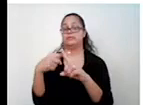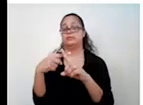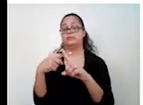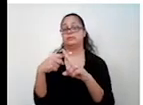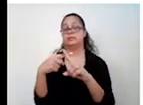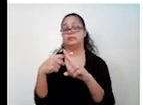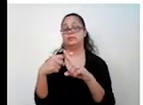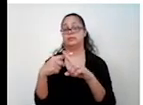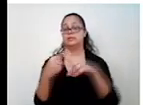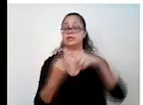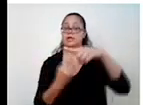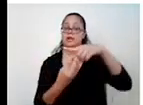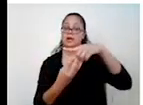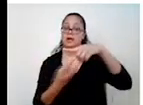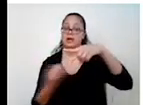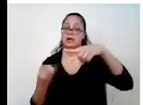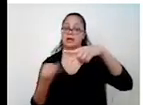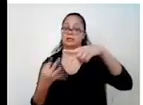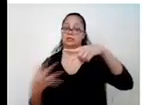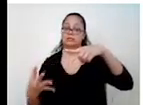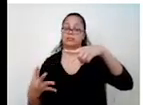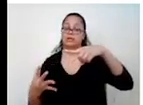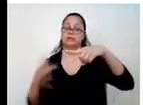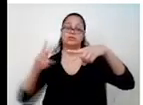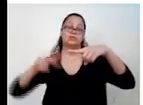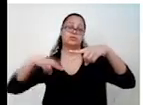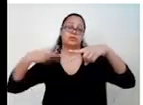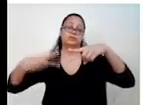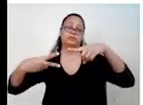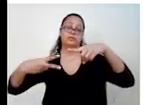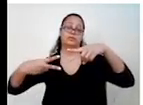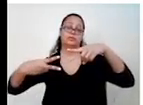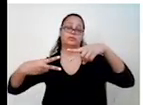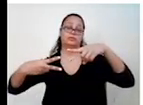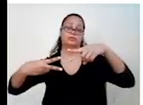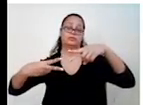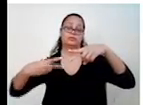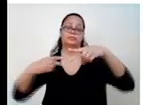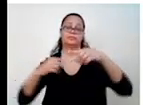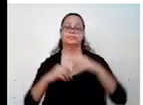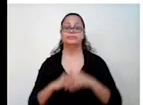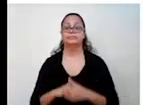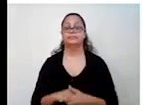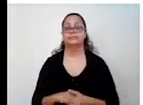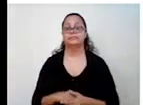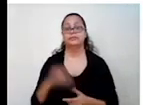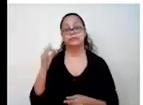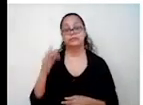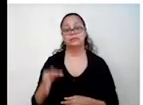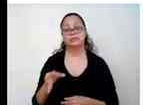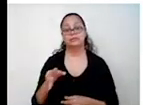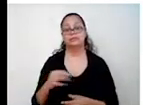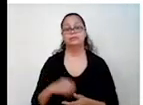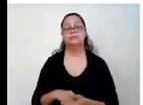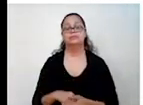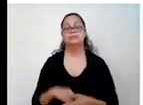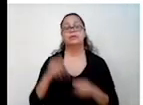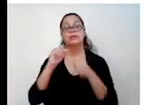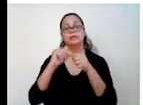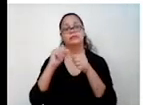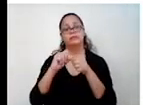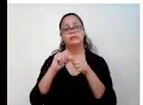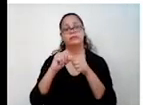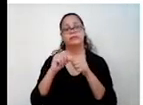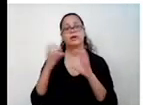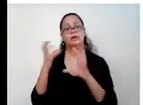a de baixo invertida. 3 sobre 1, 1 sobre 3. Certo? Aí faz a conta.